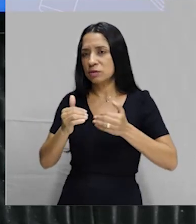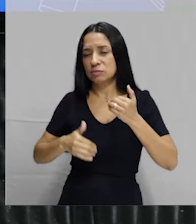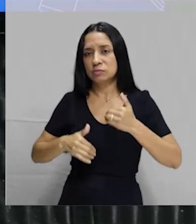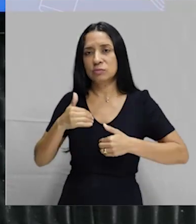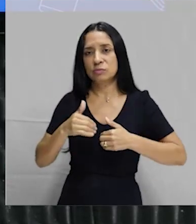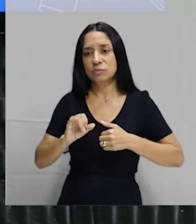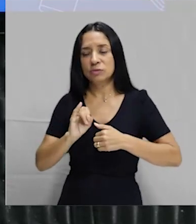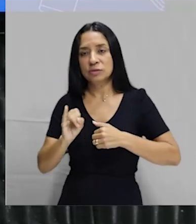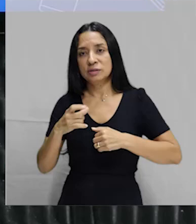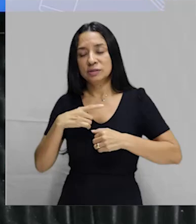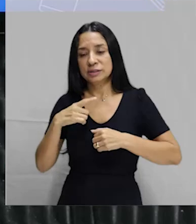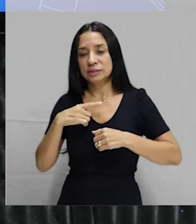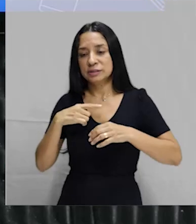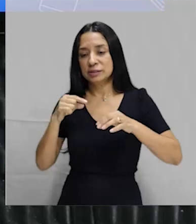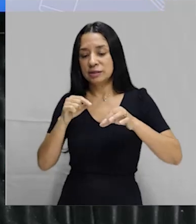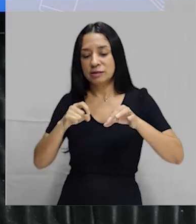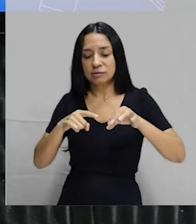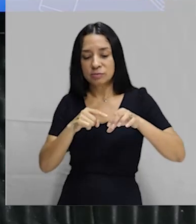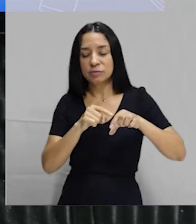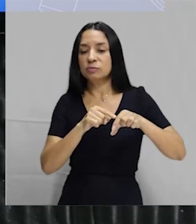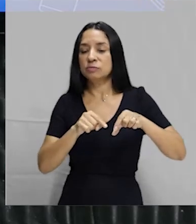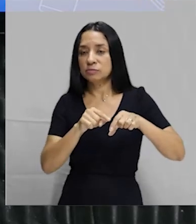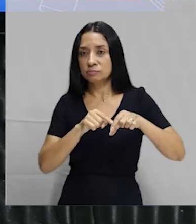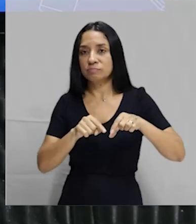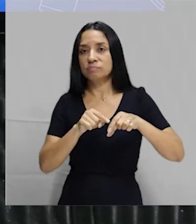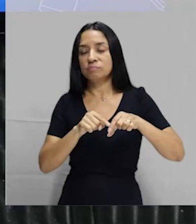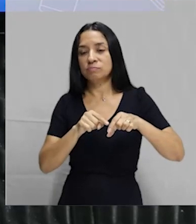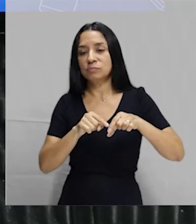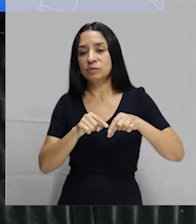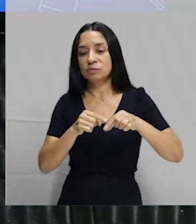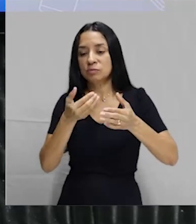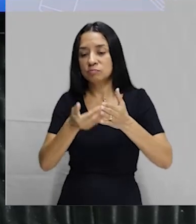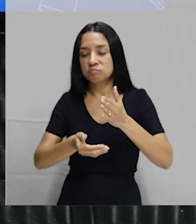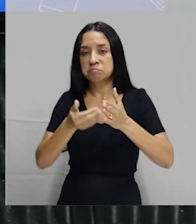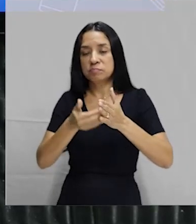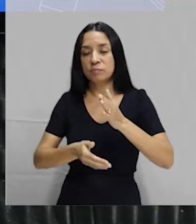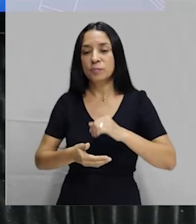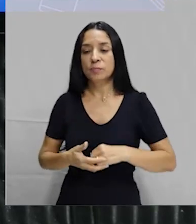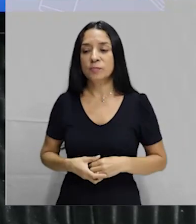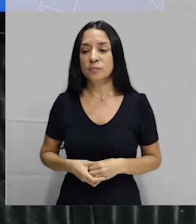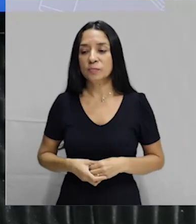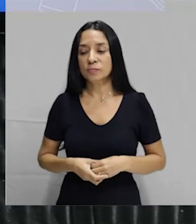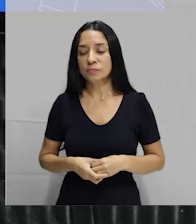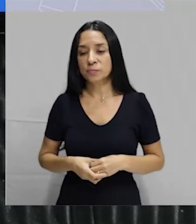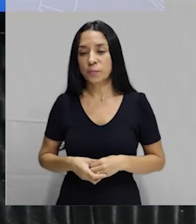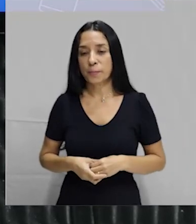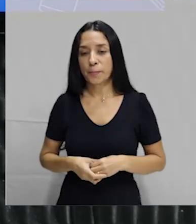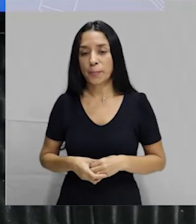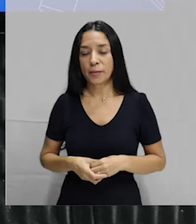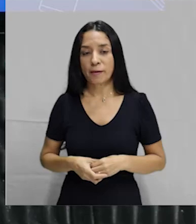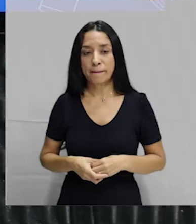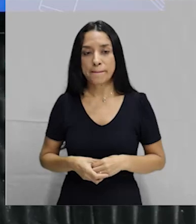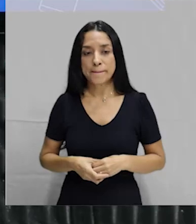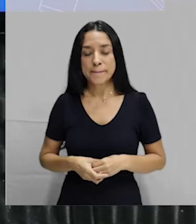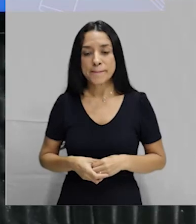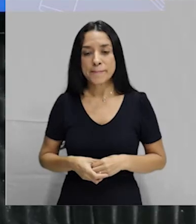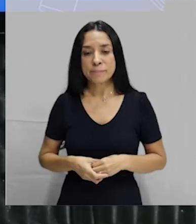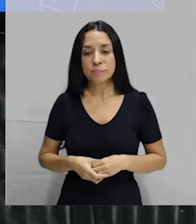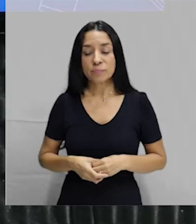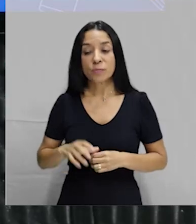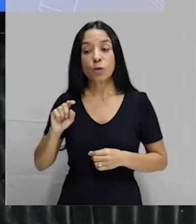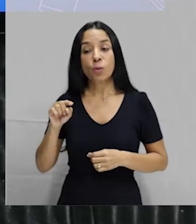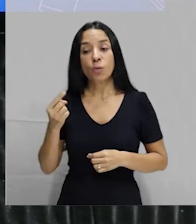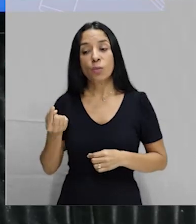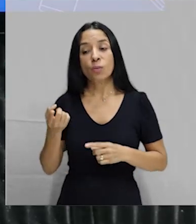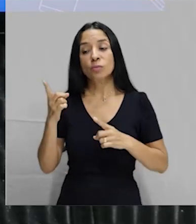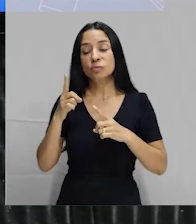tiver espermatozoide aqui nessa região, esses espermatozoides serão destruídos, tá? Por conta dessa inflamação. Outro tipo de